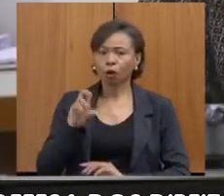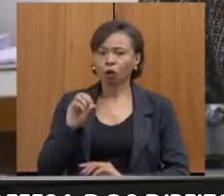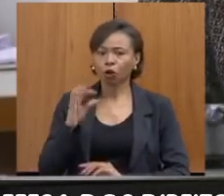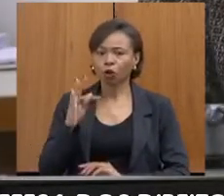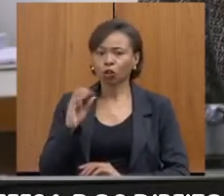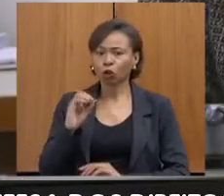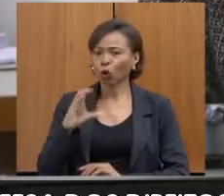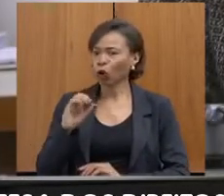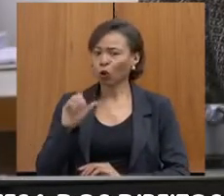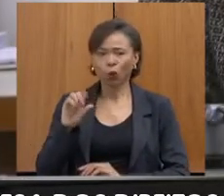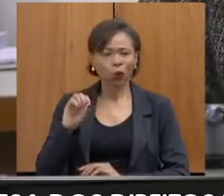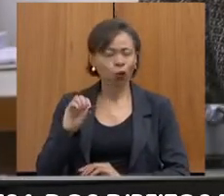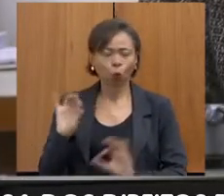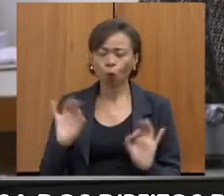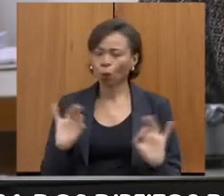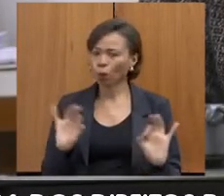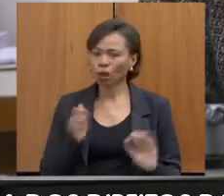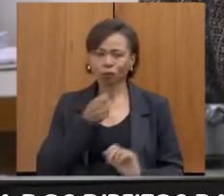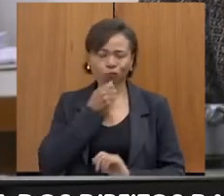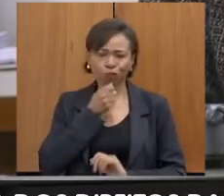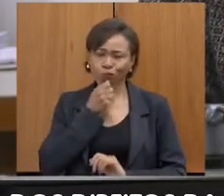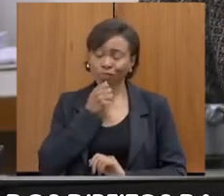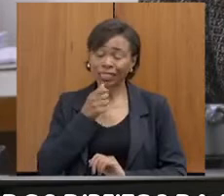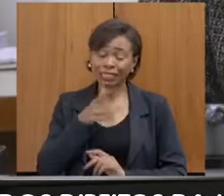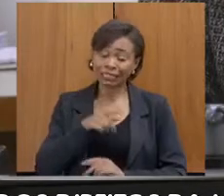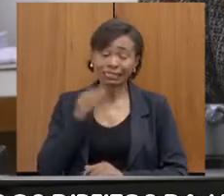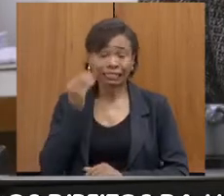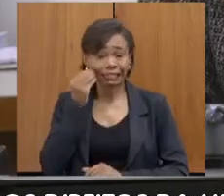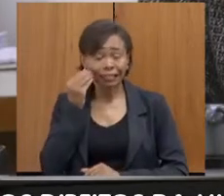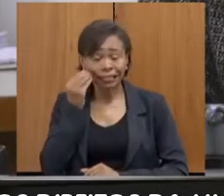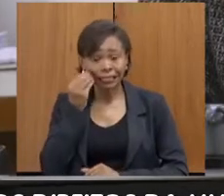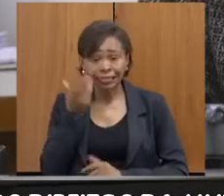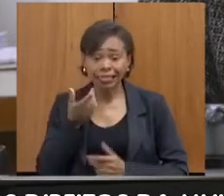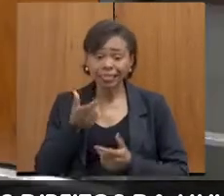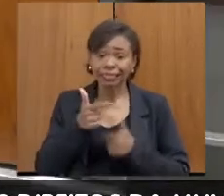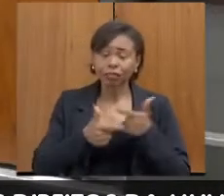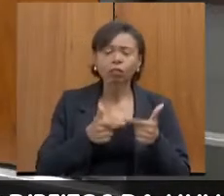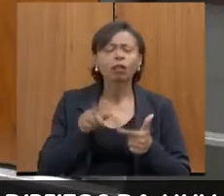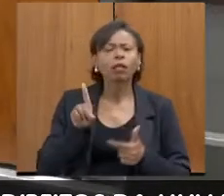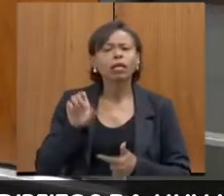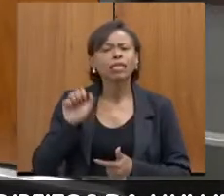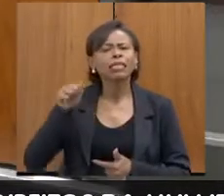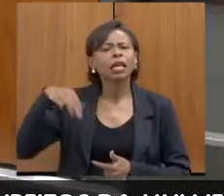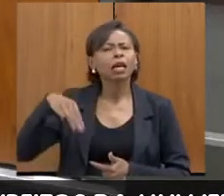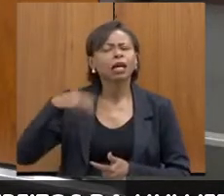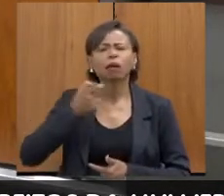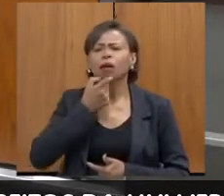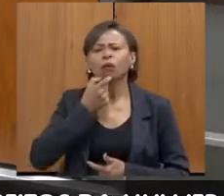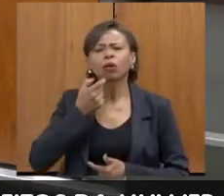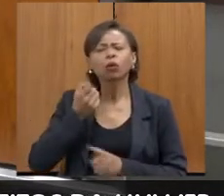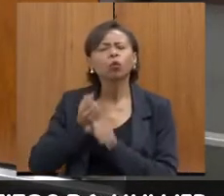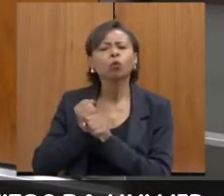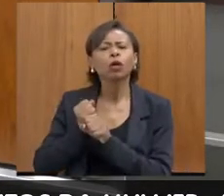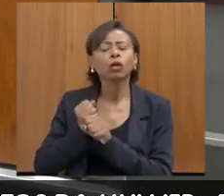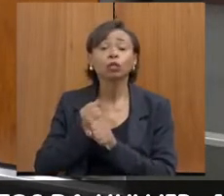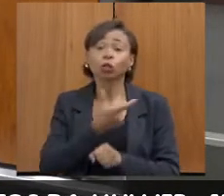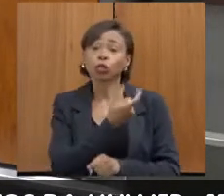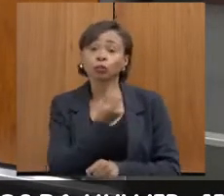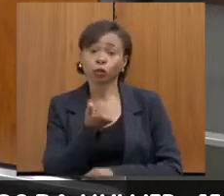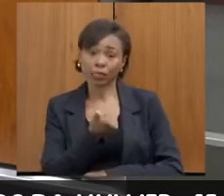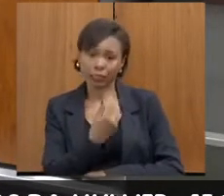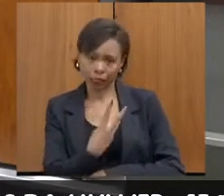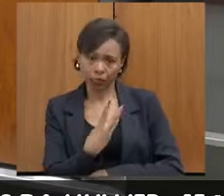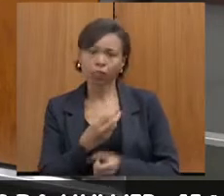o possível dentro do nosso efetivo. A Adena de Nova Lima funciona desde quando? 2013. 2013?